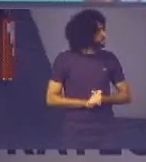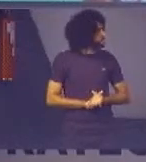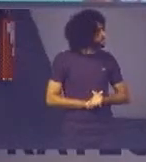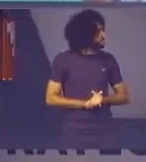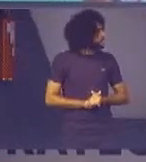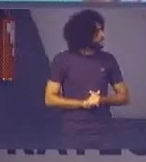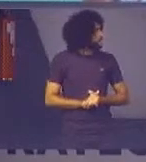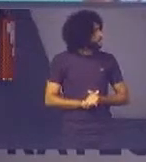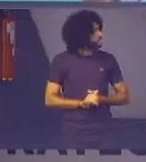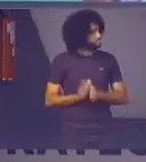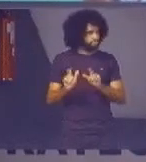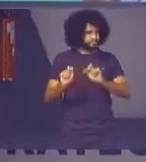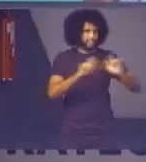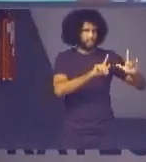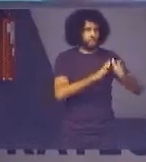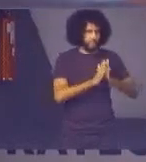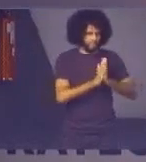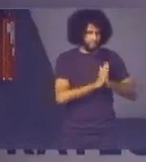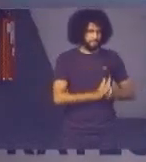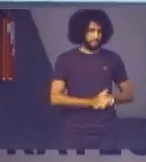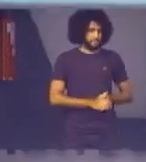pode passar a próxima por favor